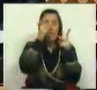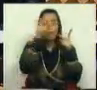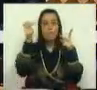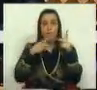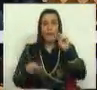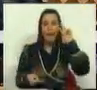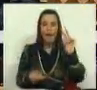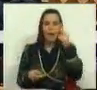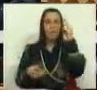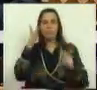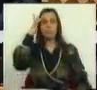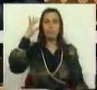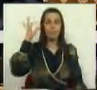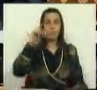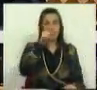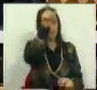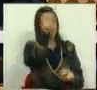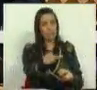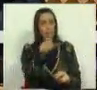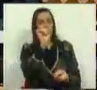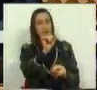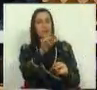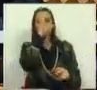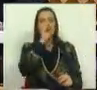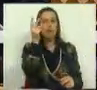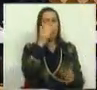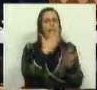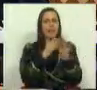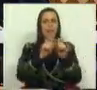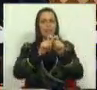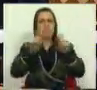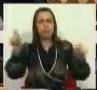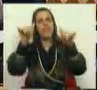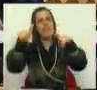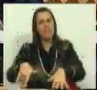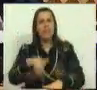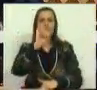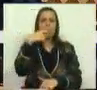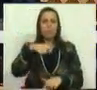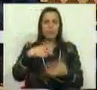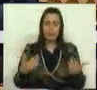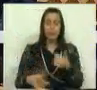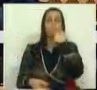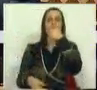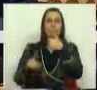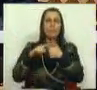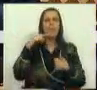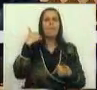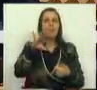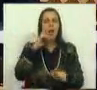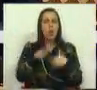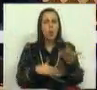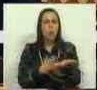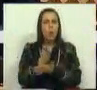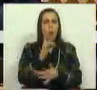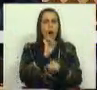ficarão agarradas ao Sr. e ao seu Governo para o resto do mandato. Uma é que o Sr. vai perseguir com